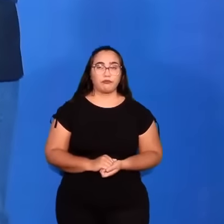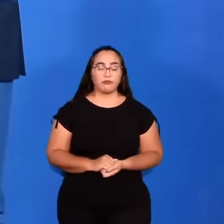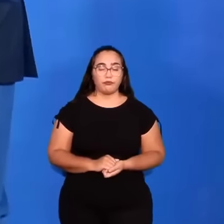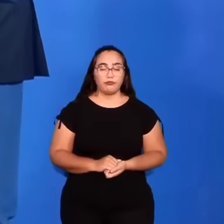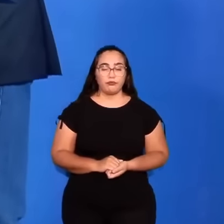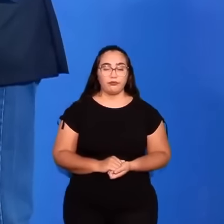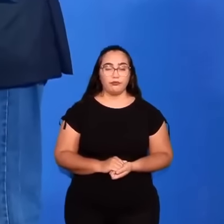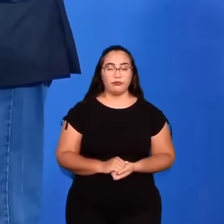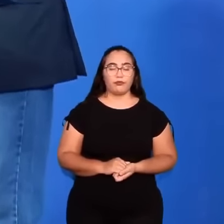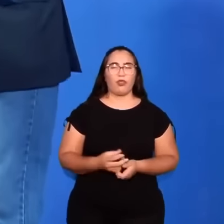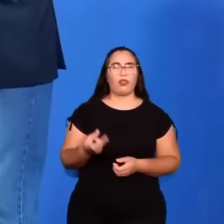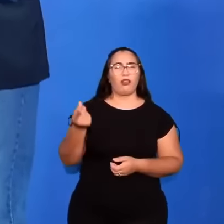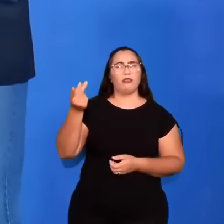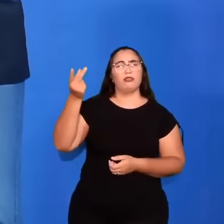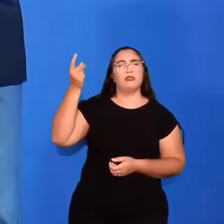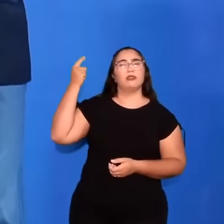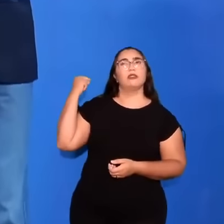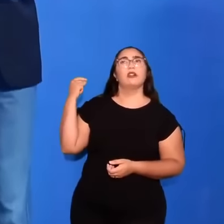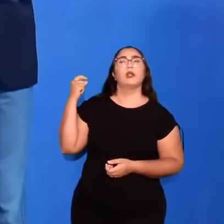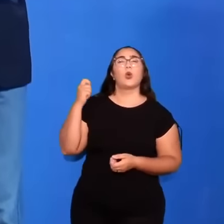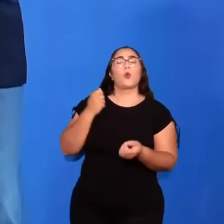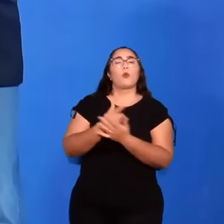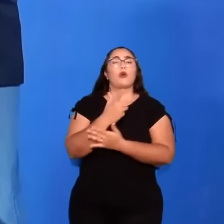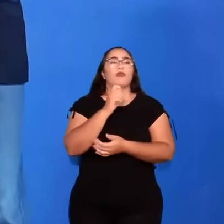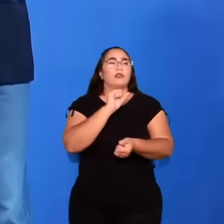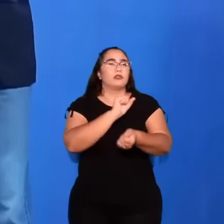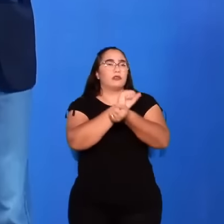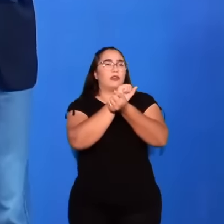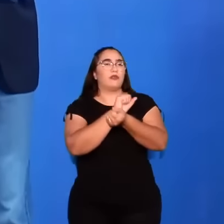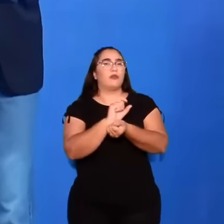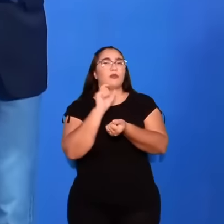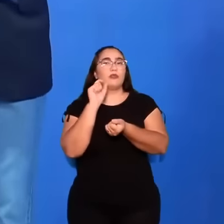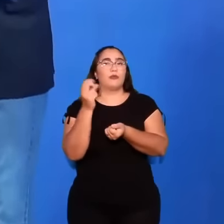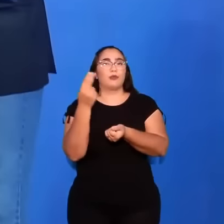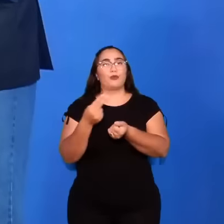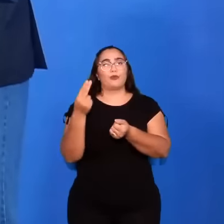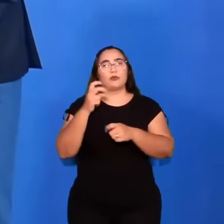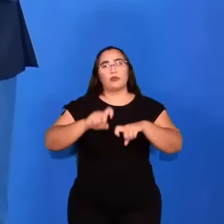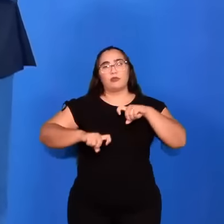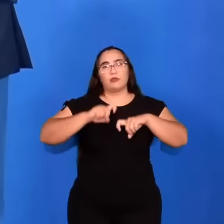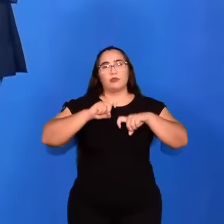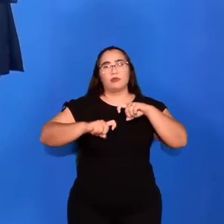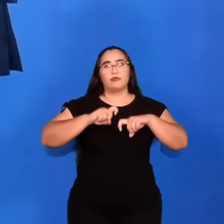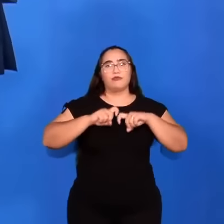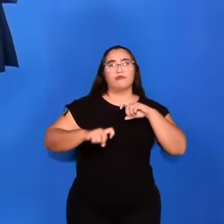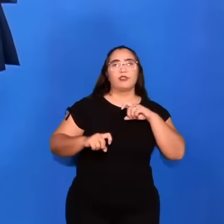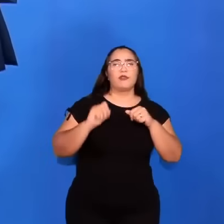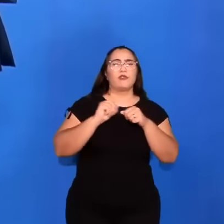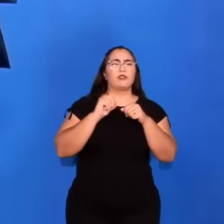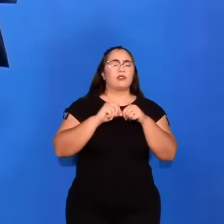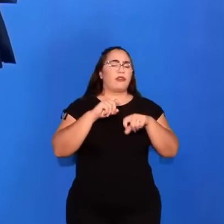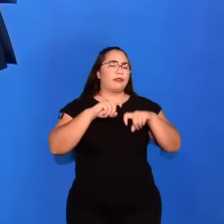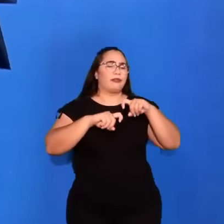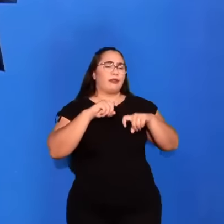Nessa época se comprava escravos para a perversão sexual, fazia-se sexo com crianças.